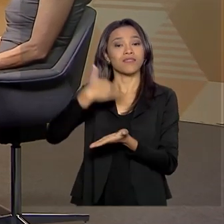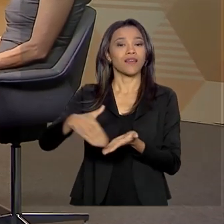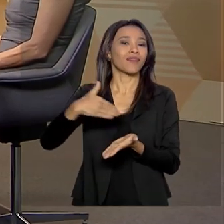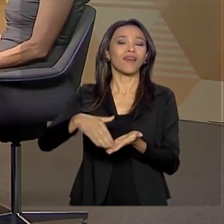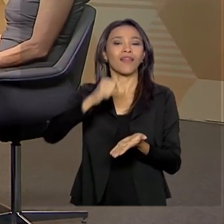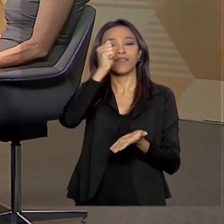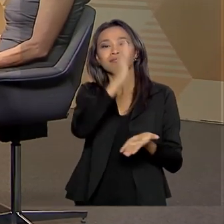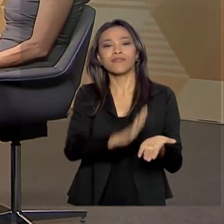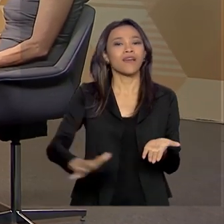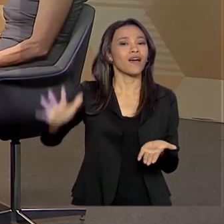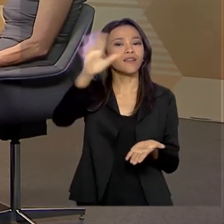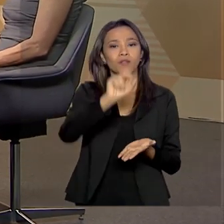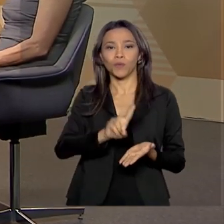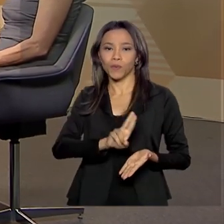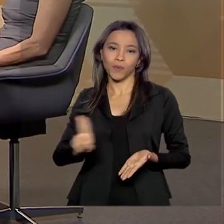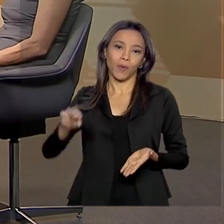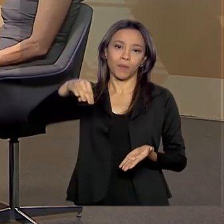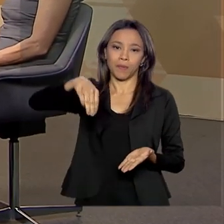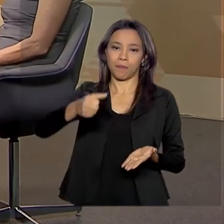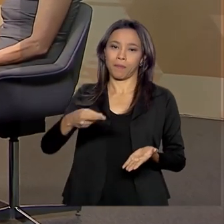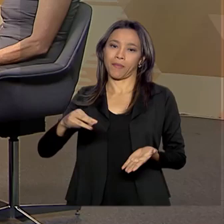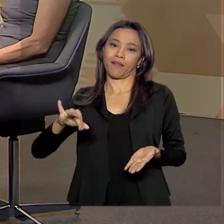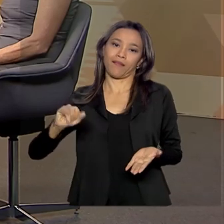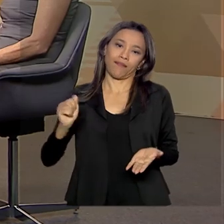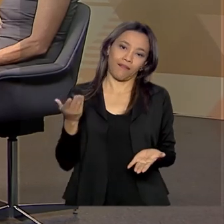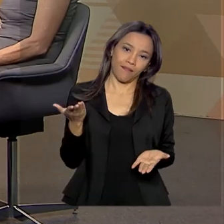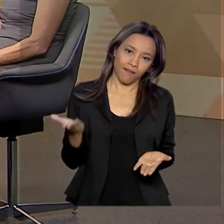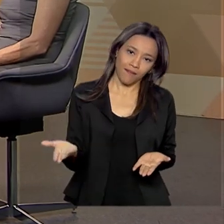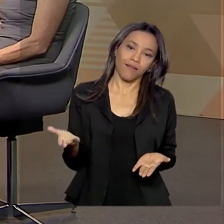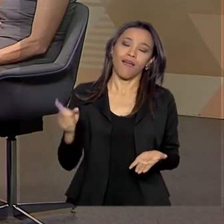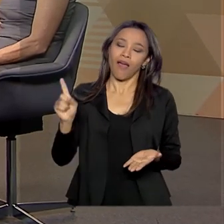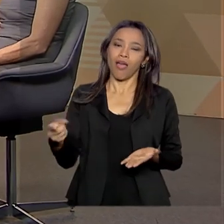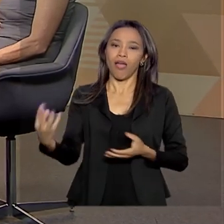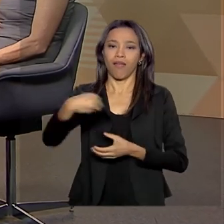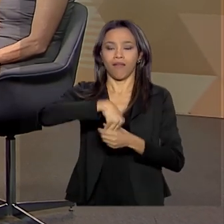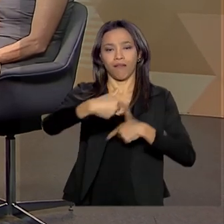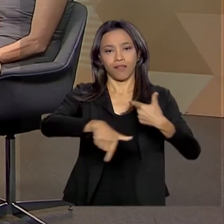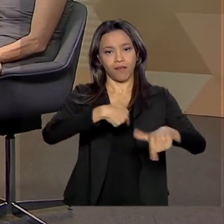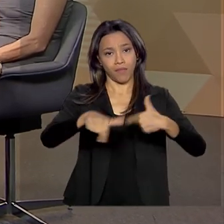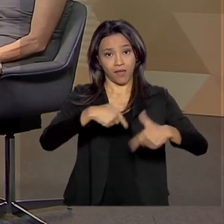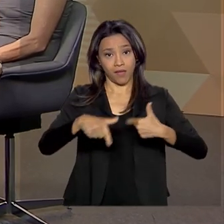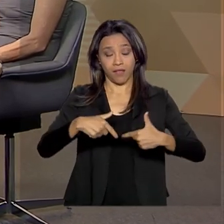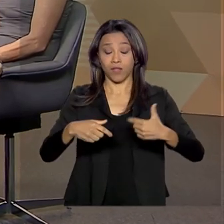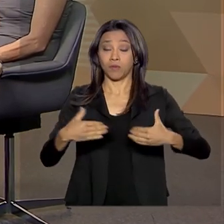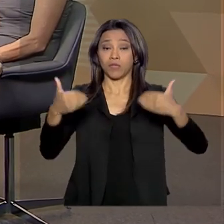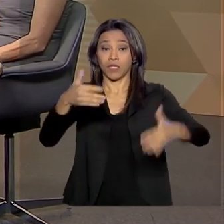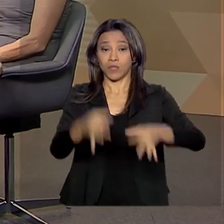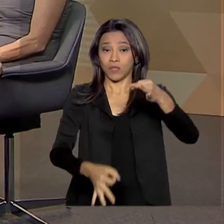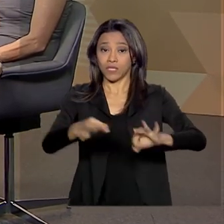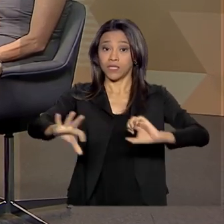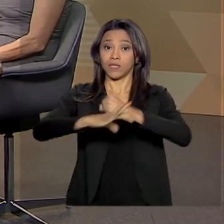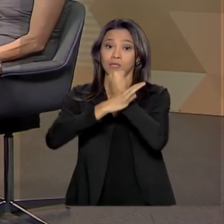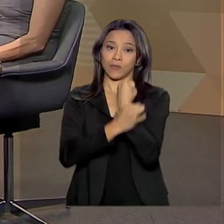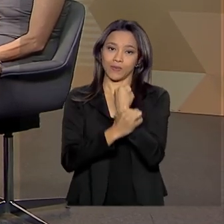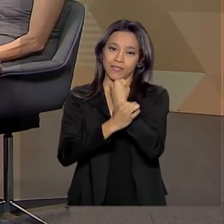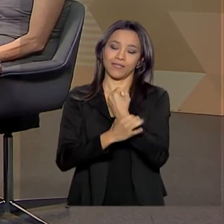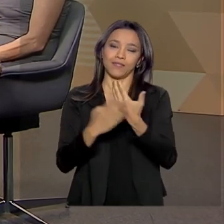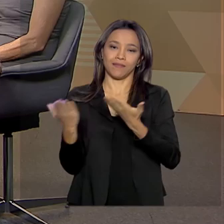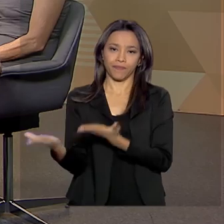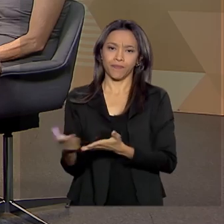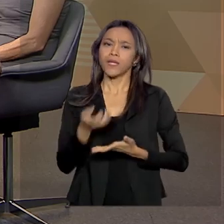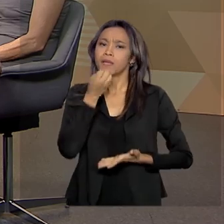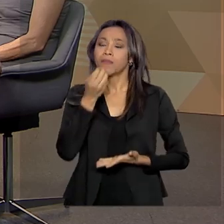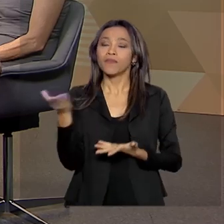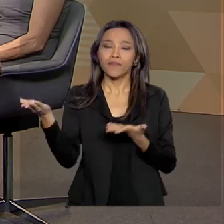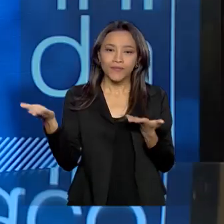de Justiça, Maria Hilda Marciage Pinto, do Ministério da Justiça e Segurança Pública. Seja muito bem-vinda